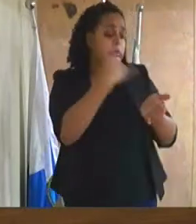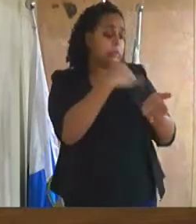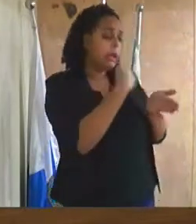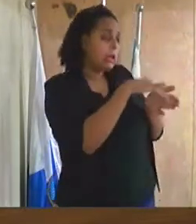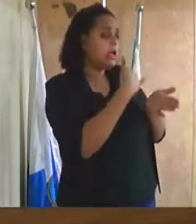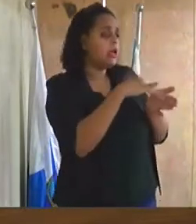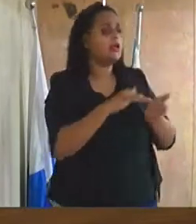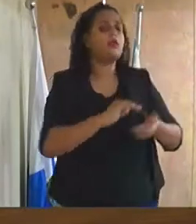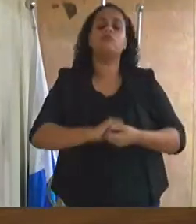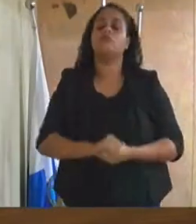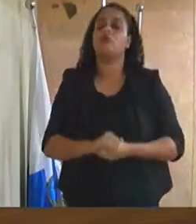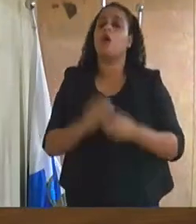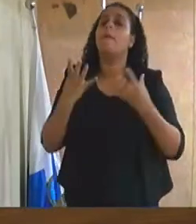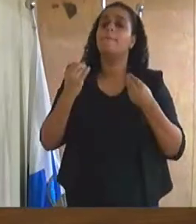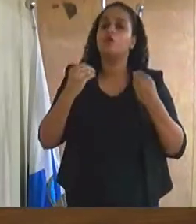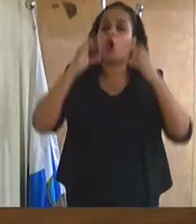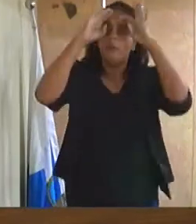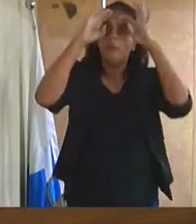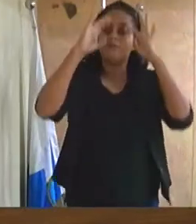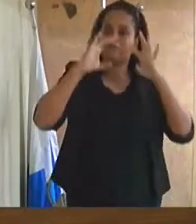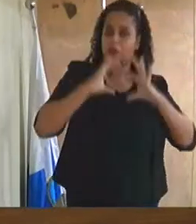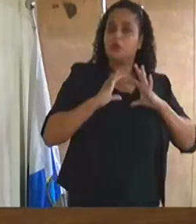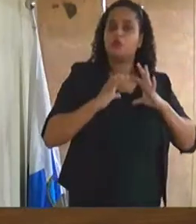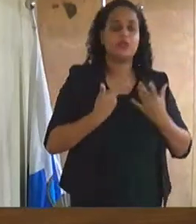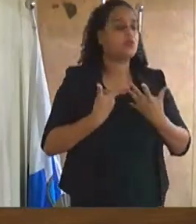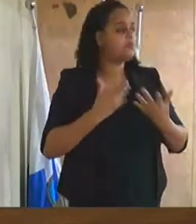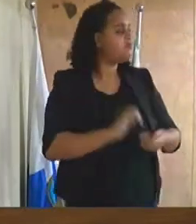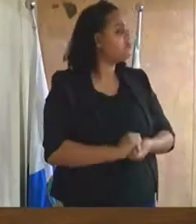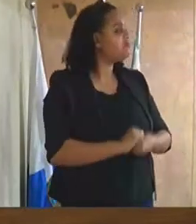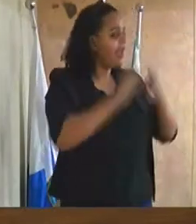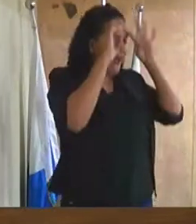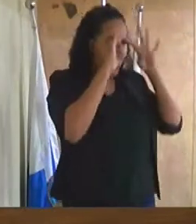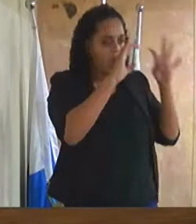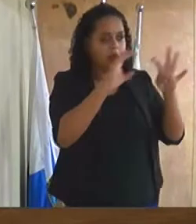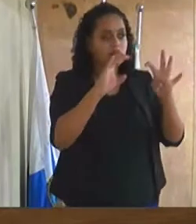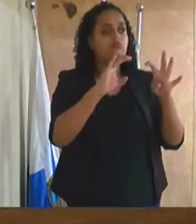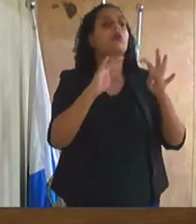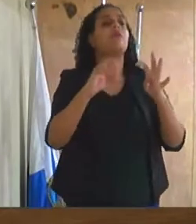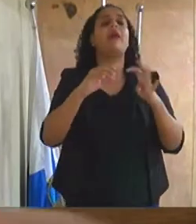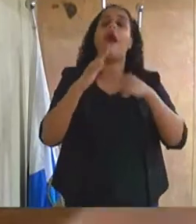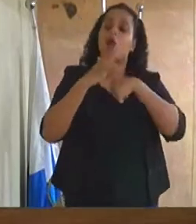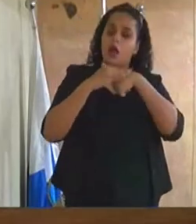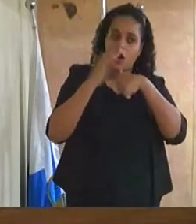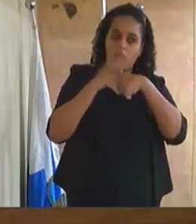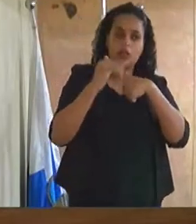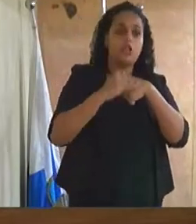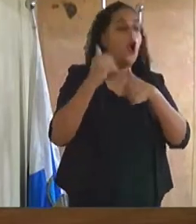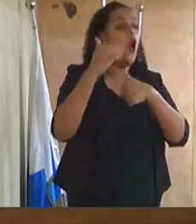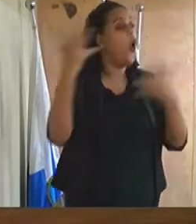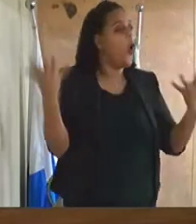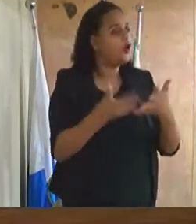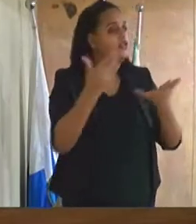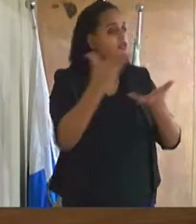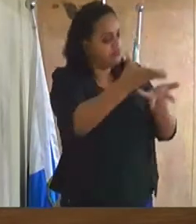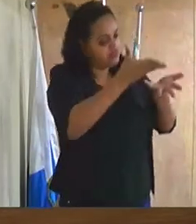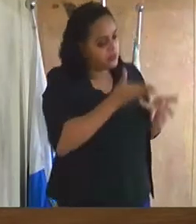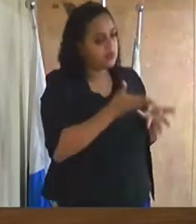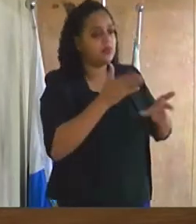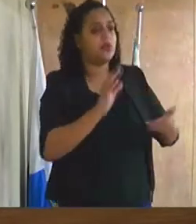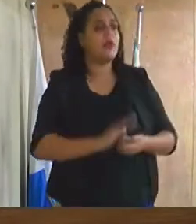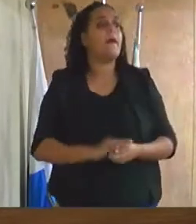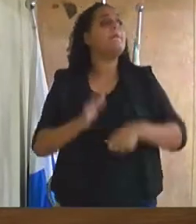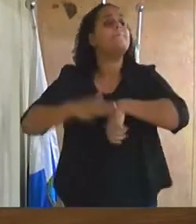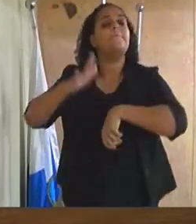respeitoso. Quero agradecer também o carinho por me receber aqui hoje, os demais